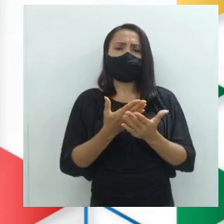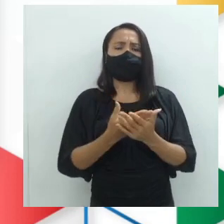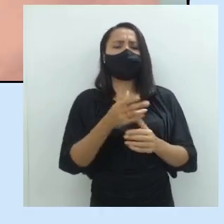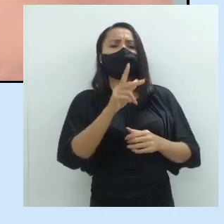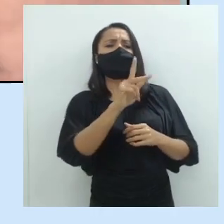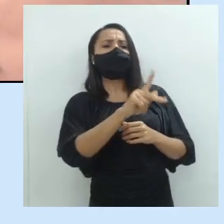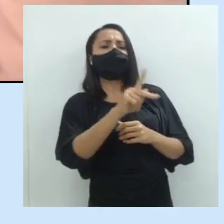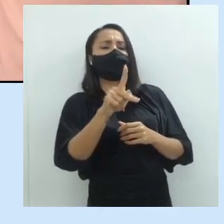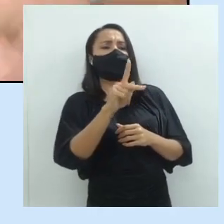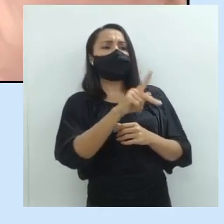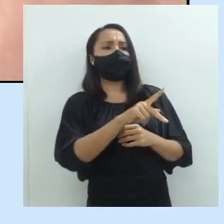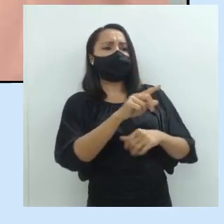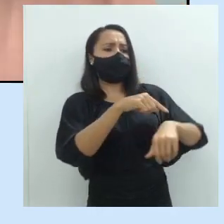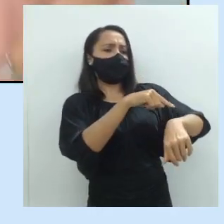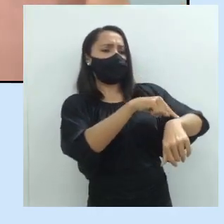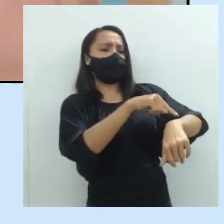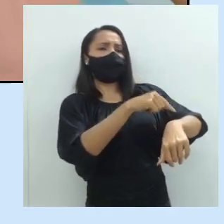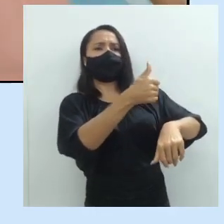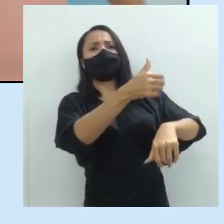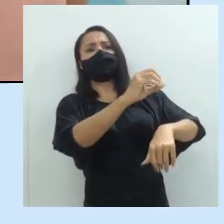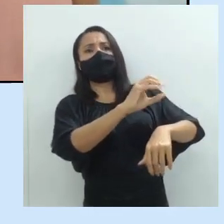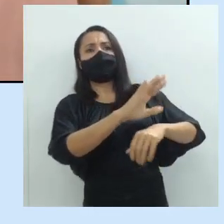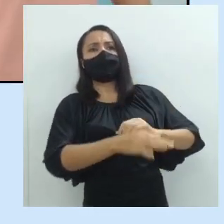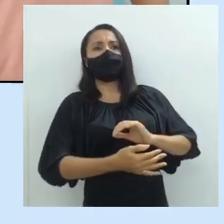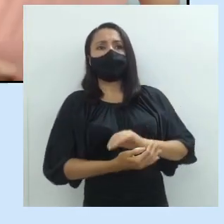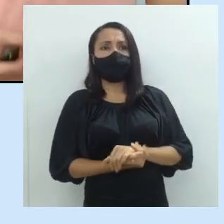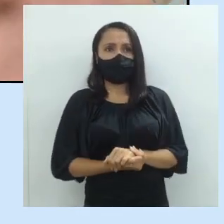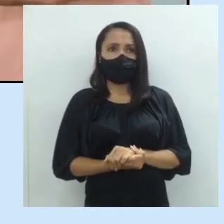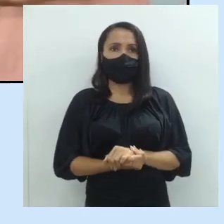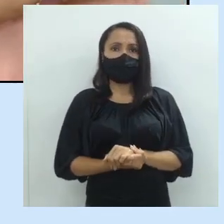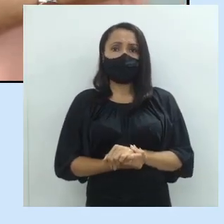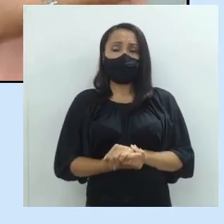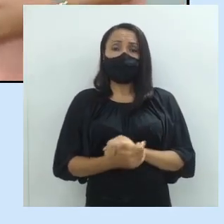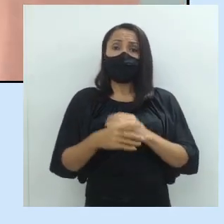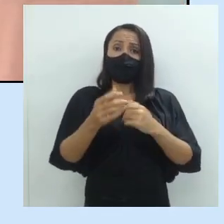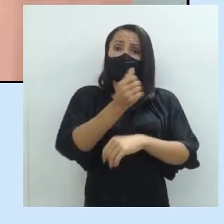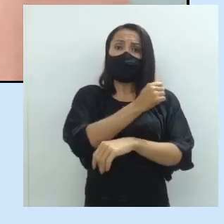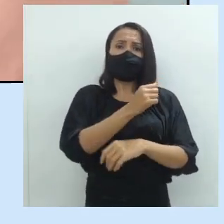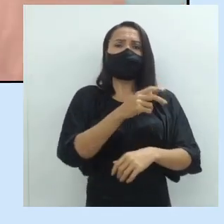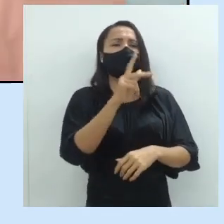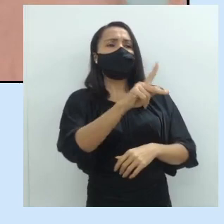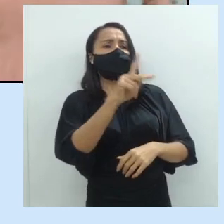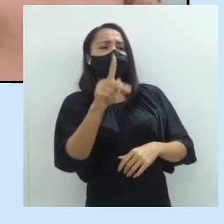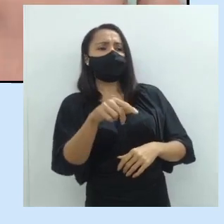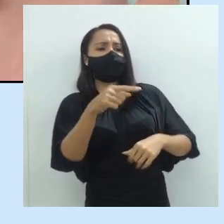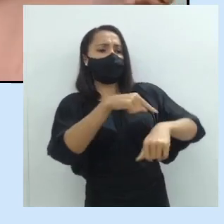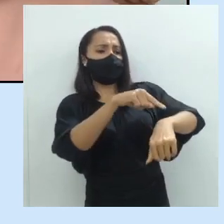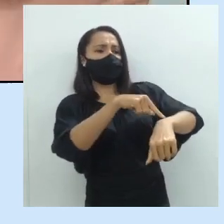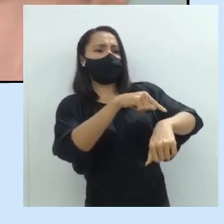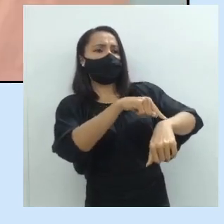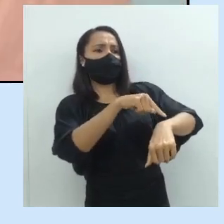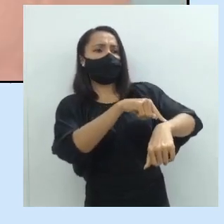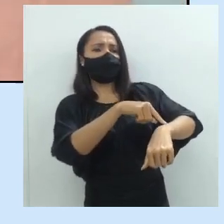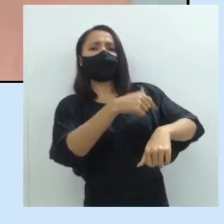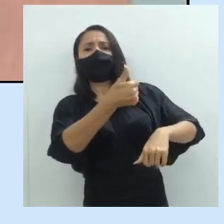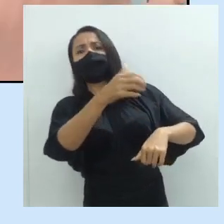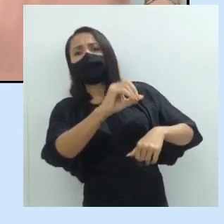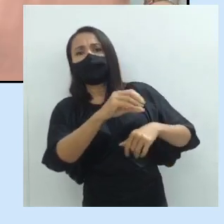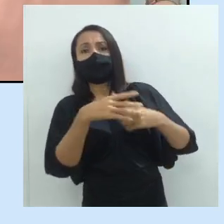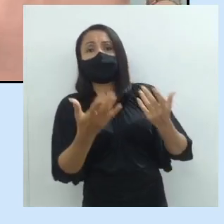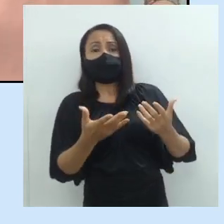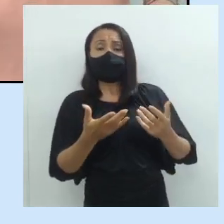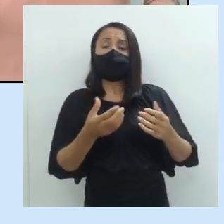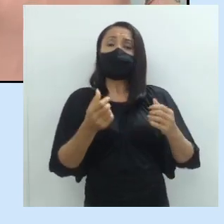professora, já são 10 horas. Quando o estudante diz, professora, já são 10 horas, ele pode estar